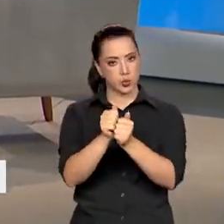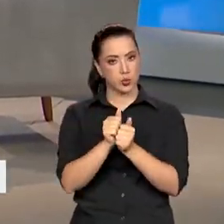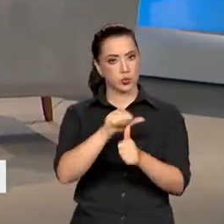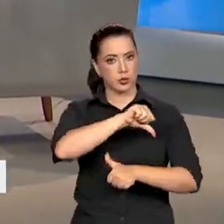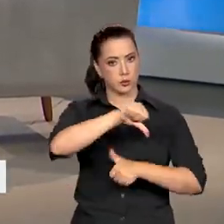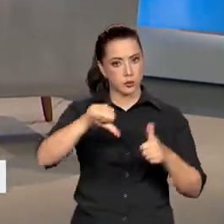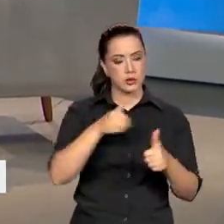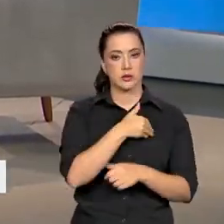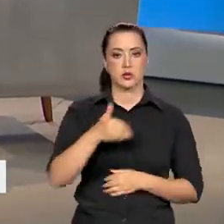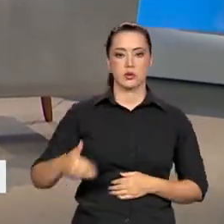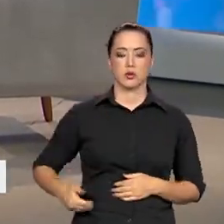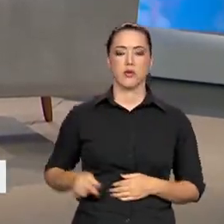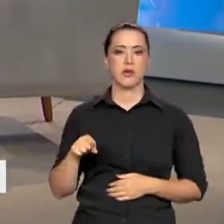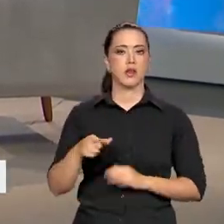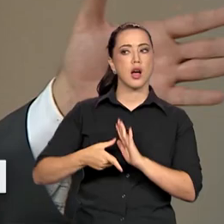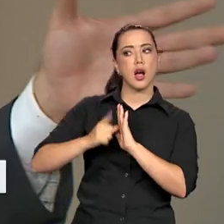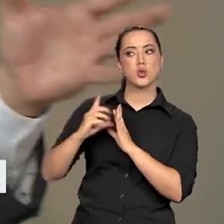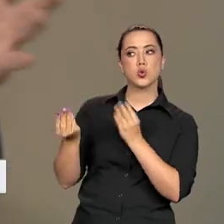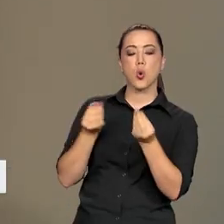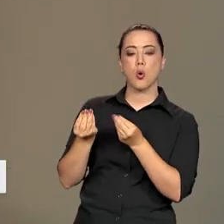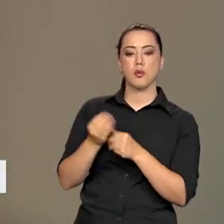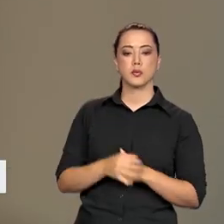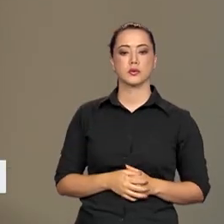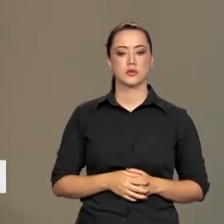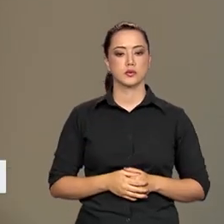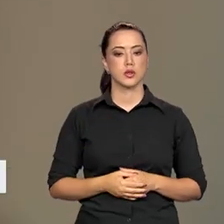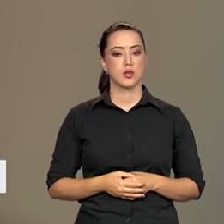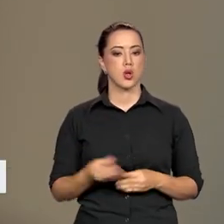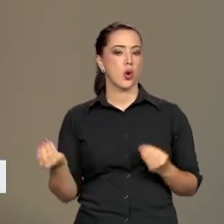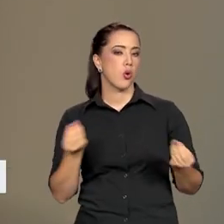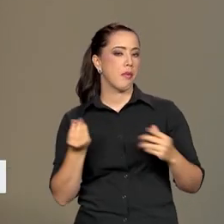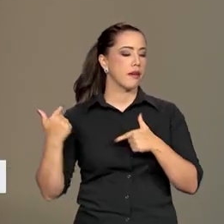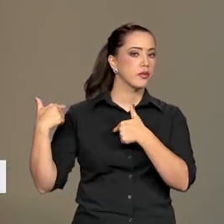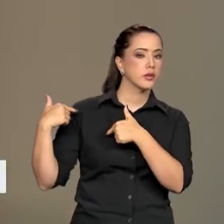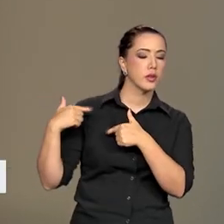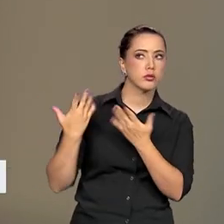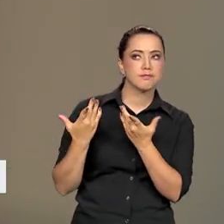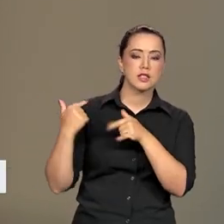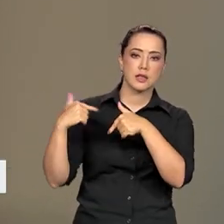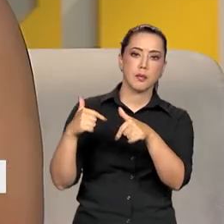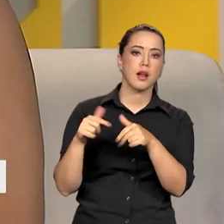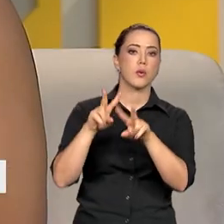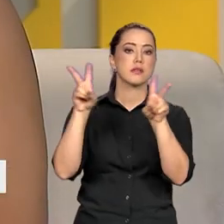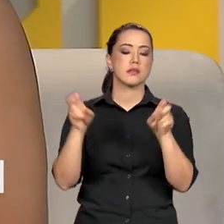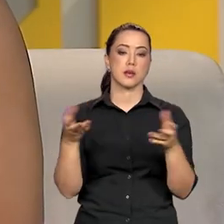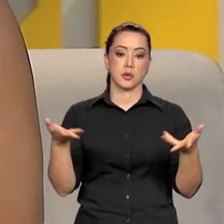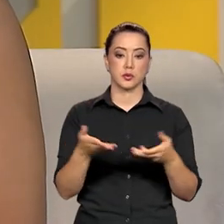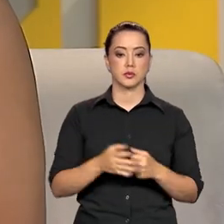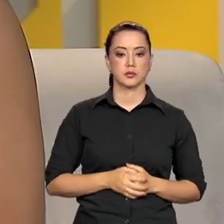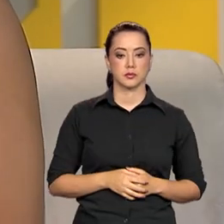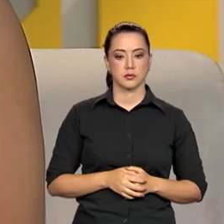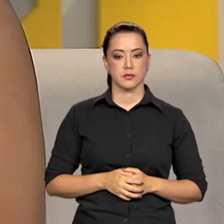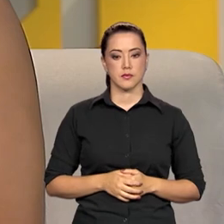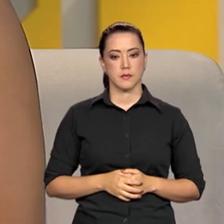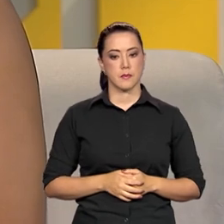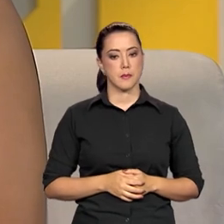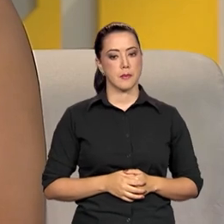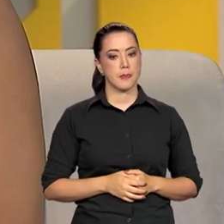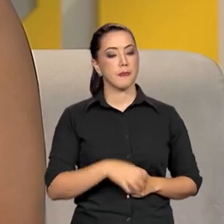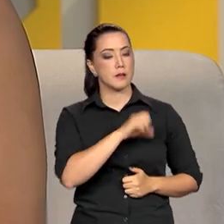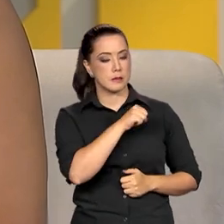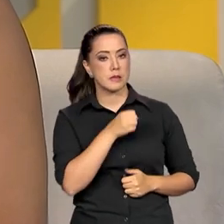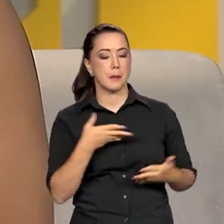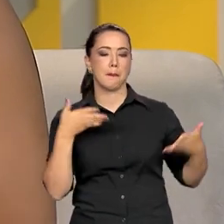vocês encontraram essa área antes e como é que foi trabalhar com essa questão ali? Sim, eu participei da